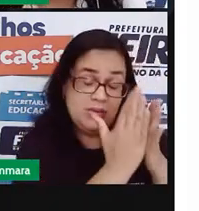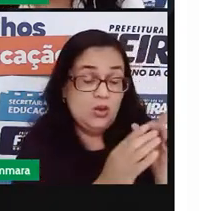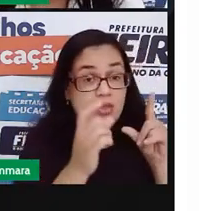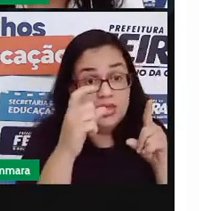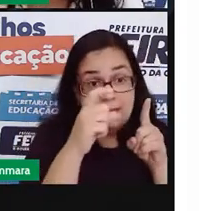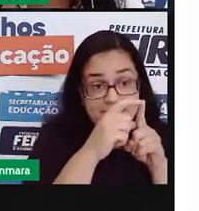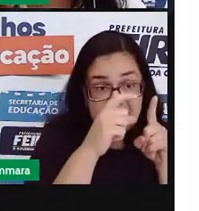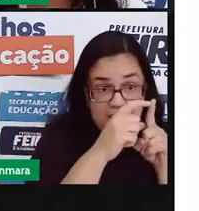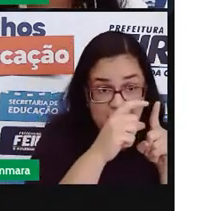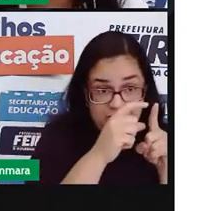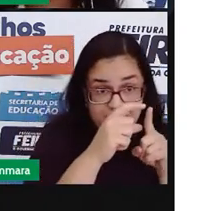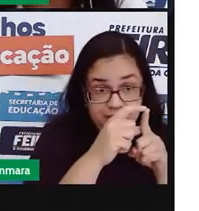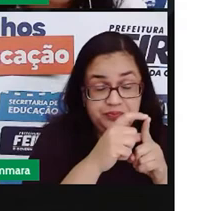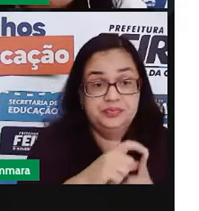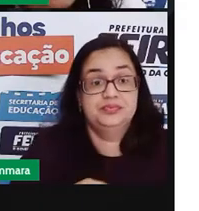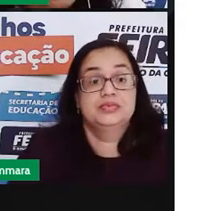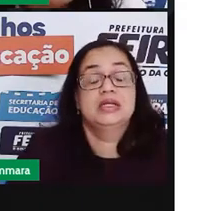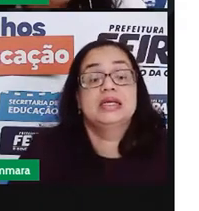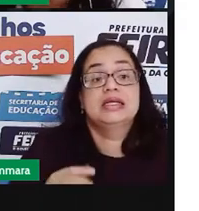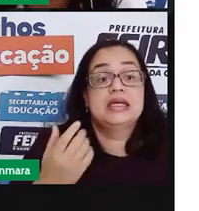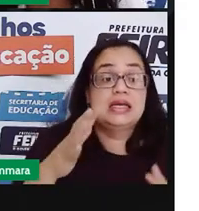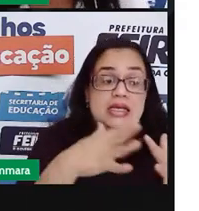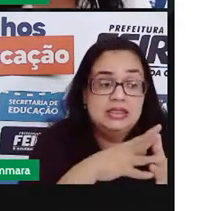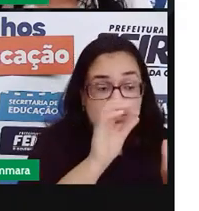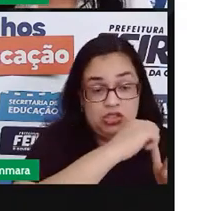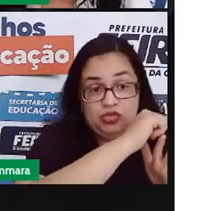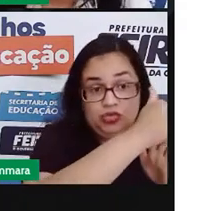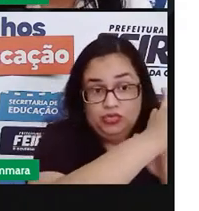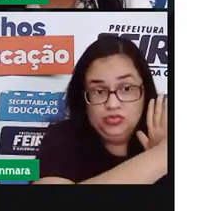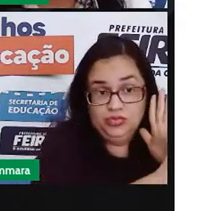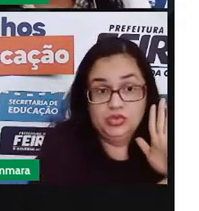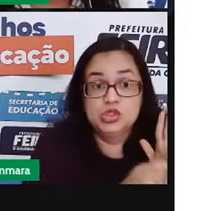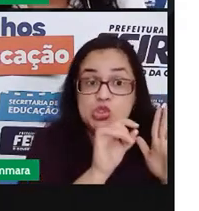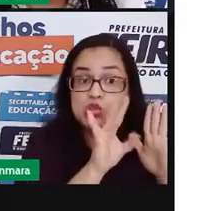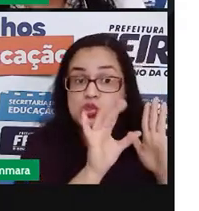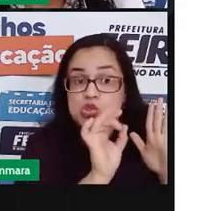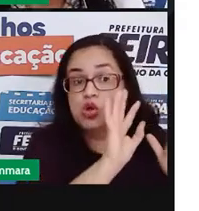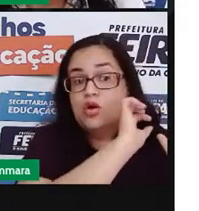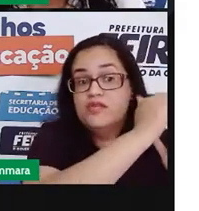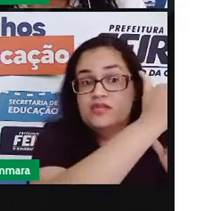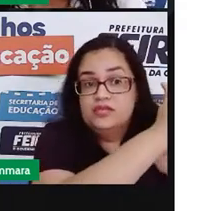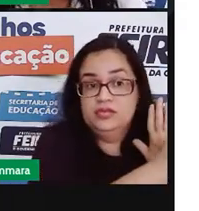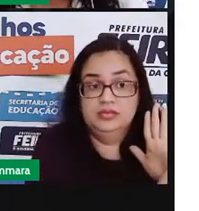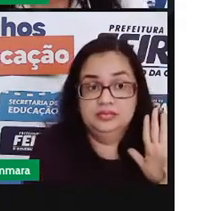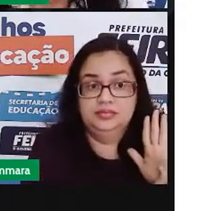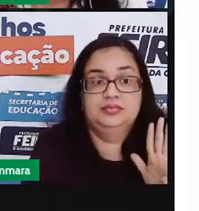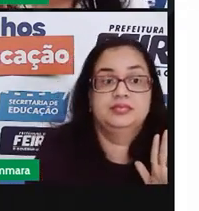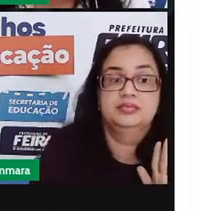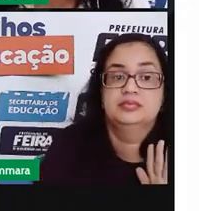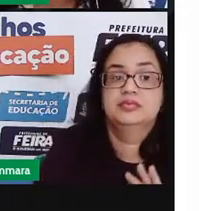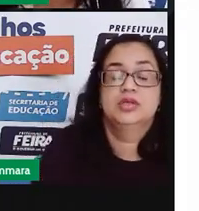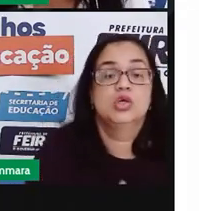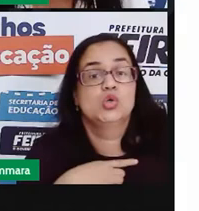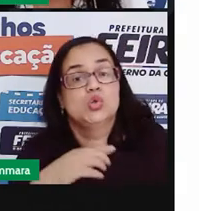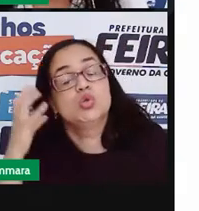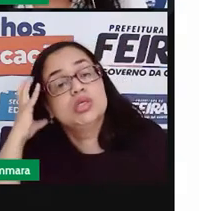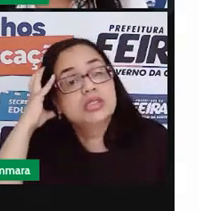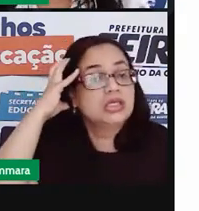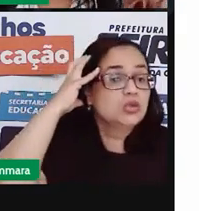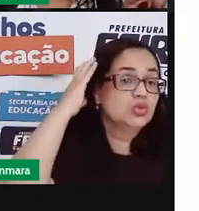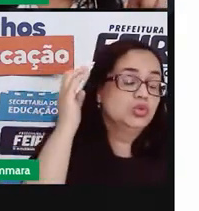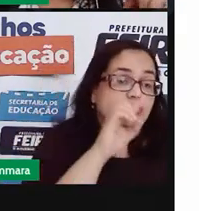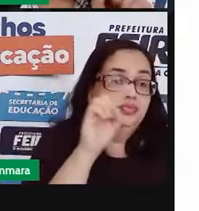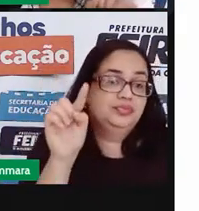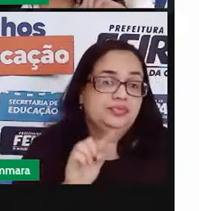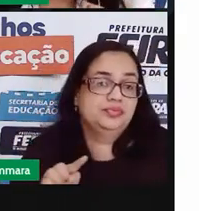palavra, somente vogais, somente entre as vogais, tem o som de Z.